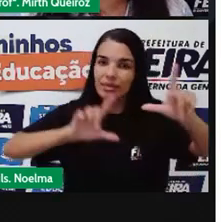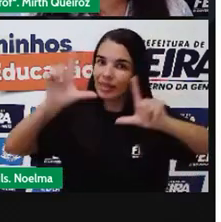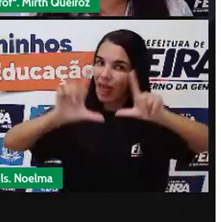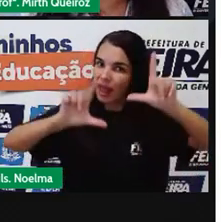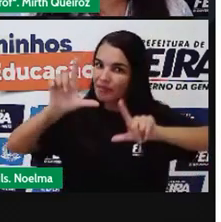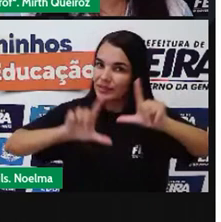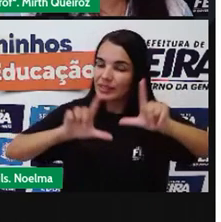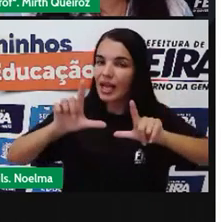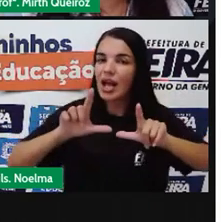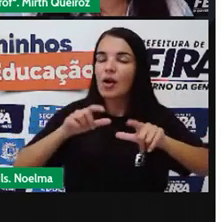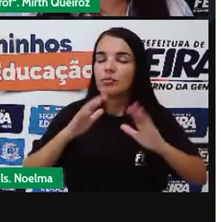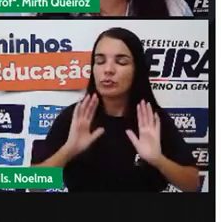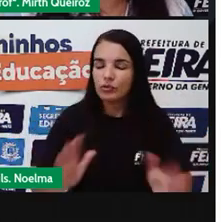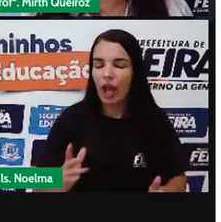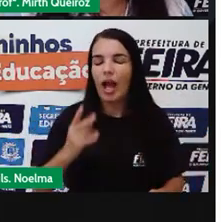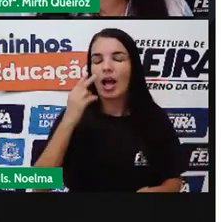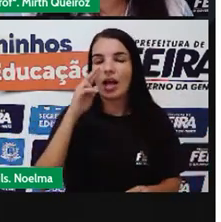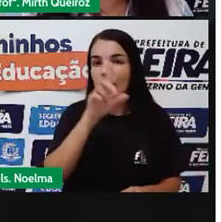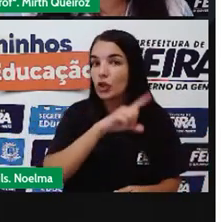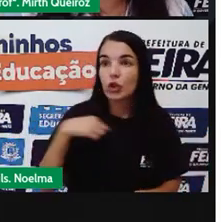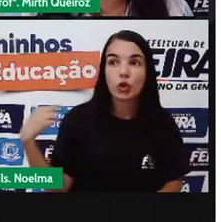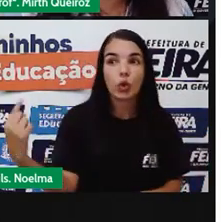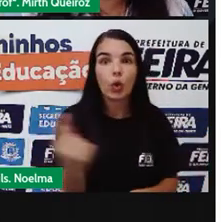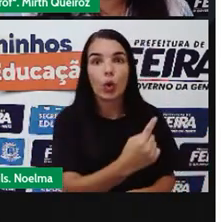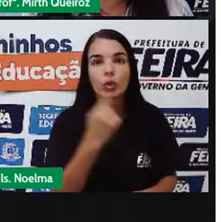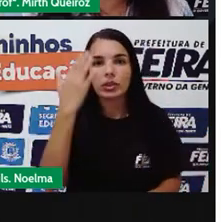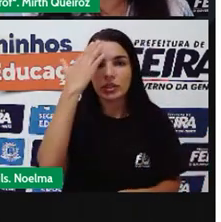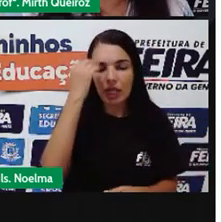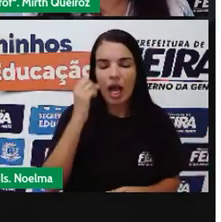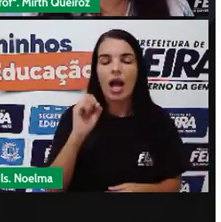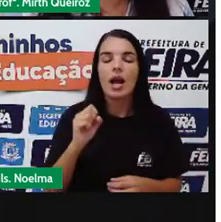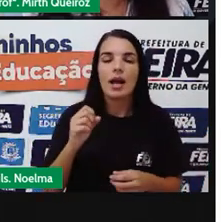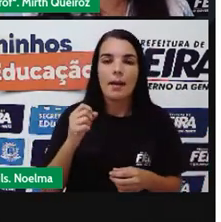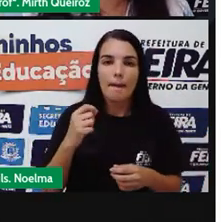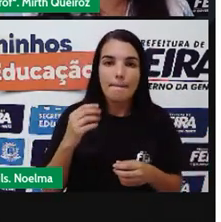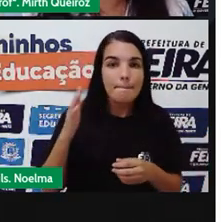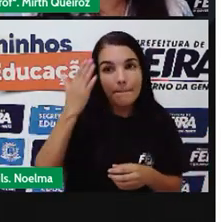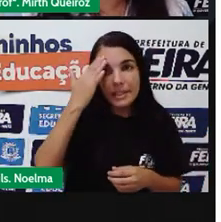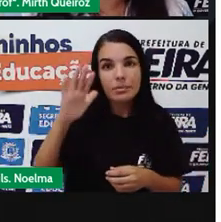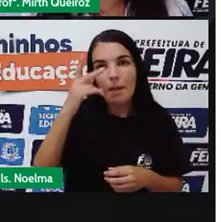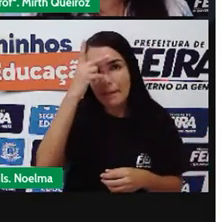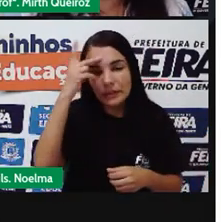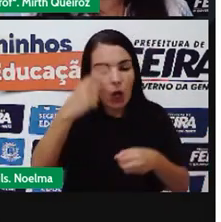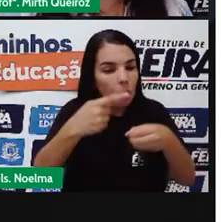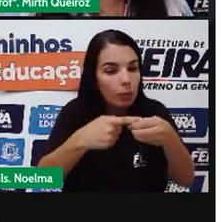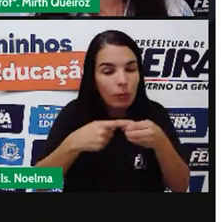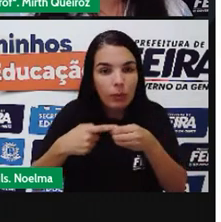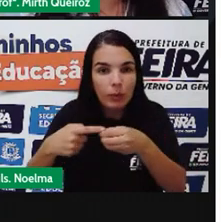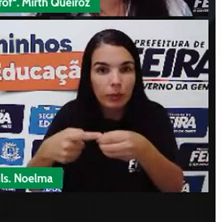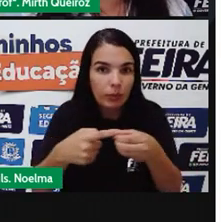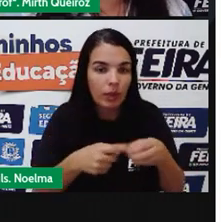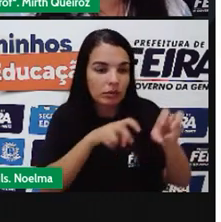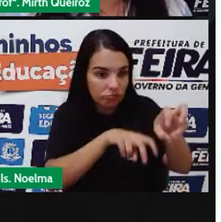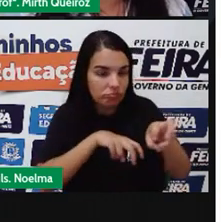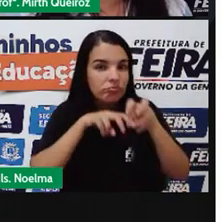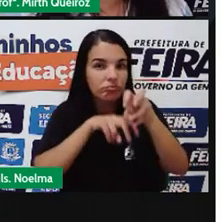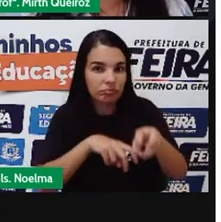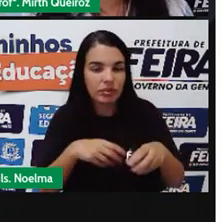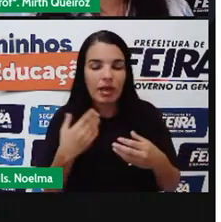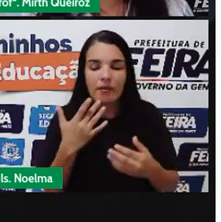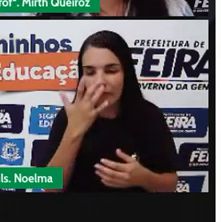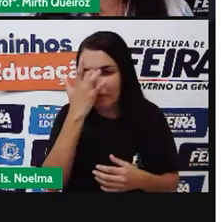Que é muito Utilizado Por todos Principalmente As pessoas De distrito Isso vai Facilitar E muito O acesso